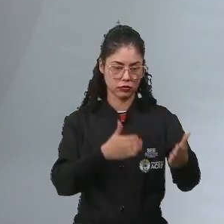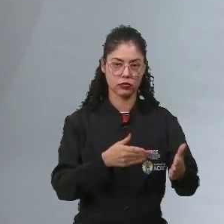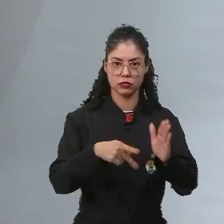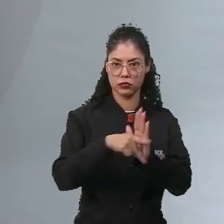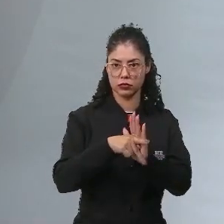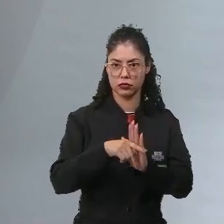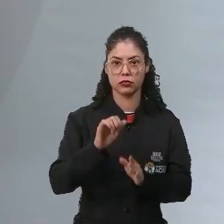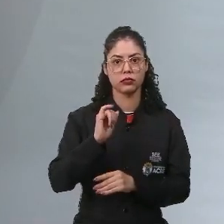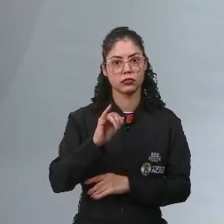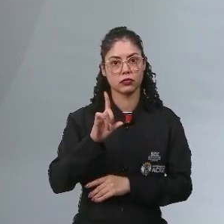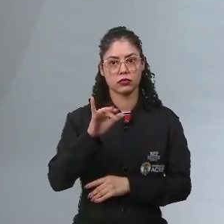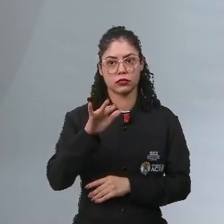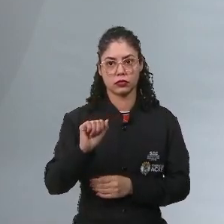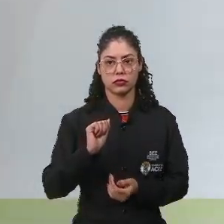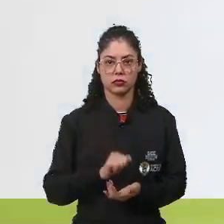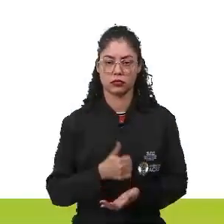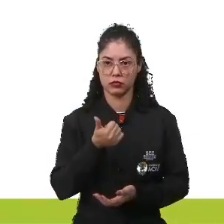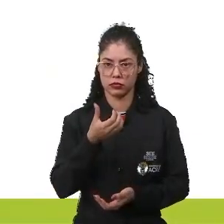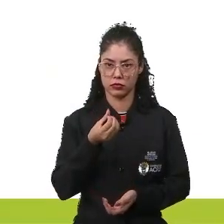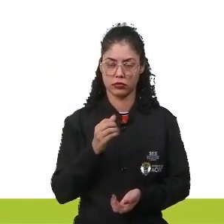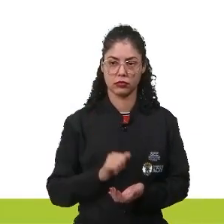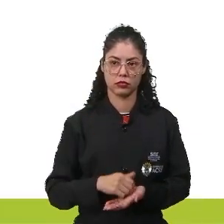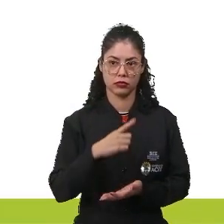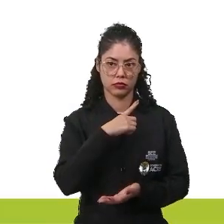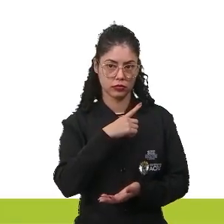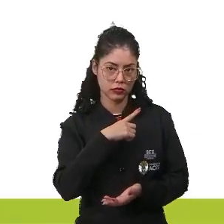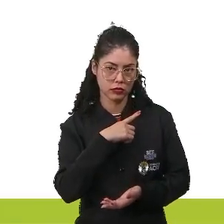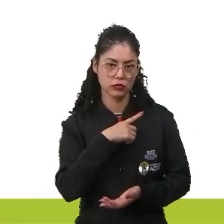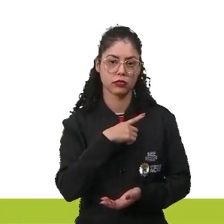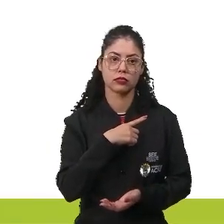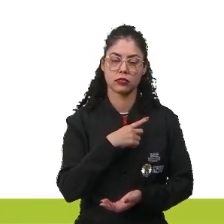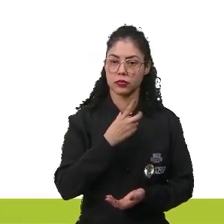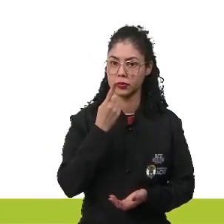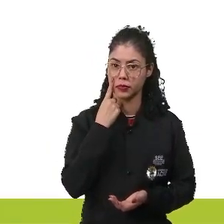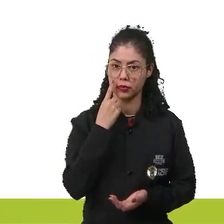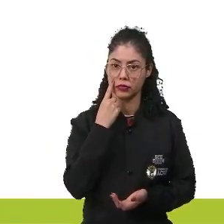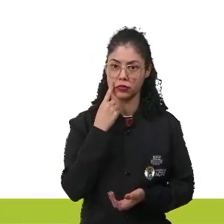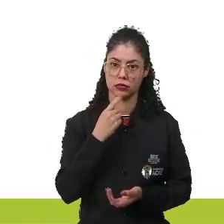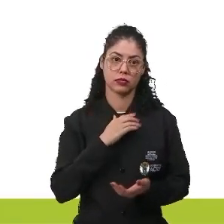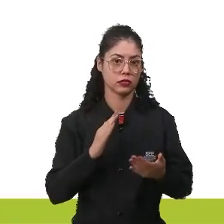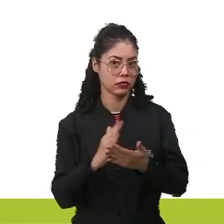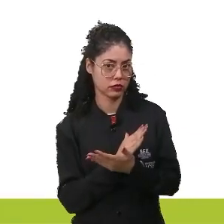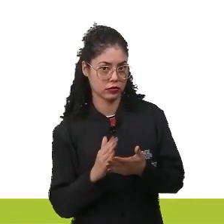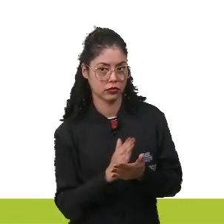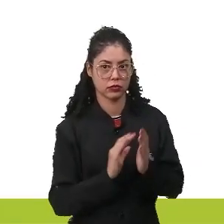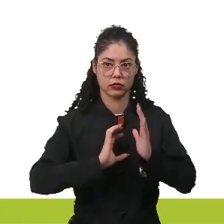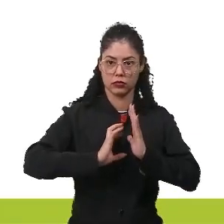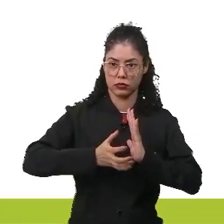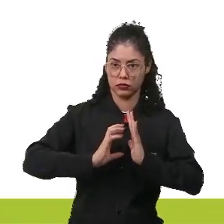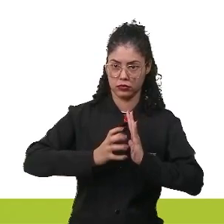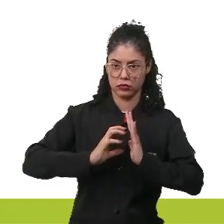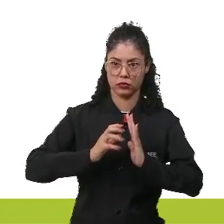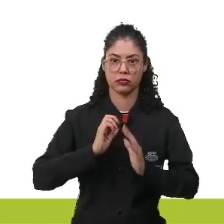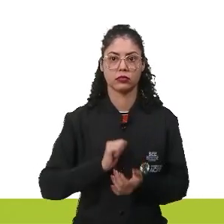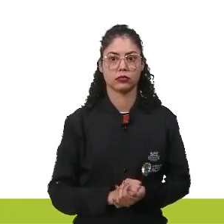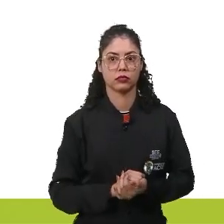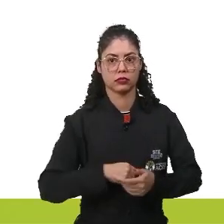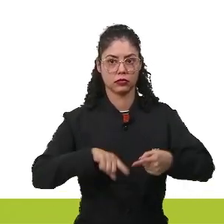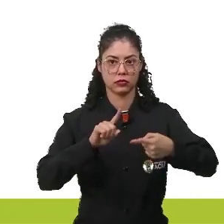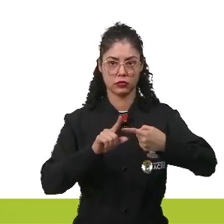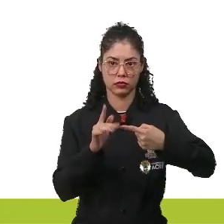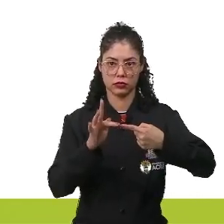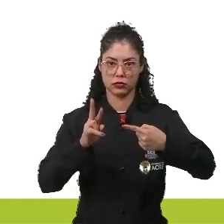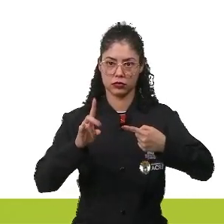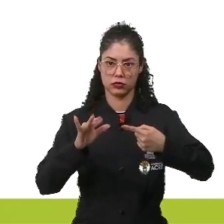XVI. Dentro dessa Convenção Nacional, se vocês observaram, a gente tinha alguns partidos, podemos chamar assim, que eram os